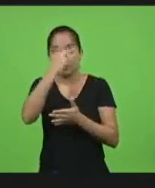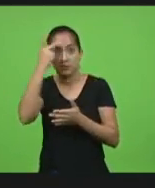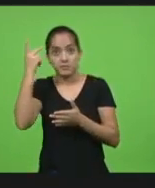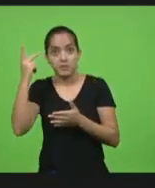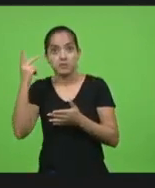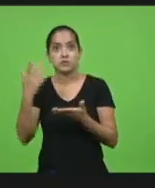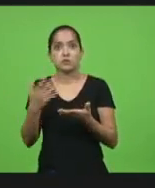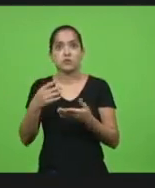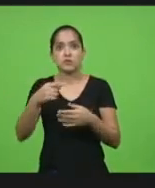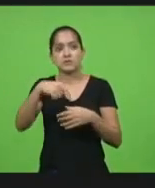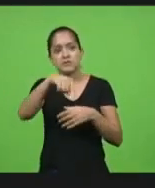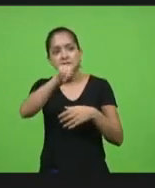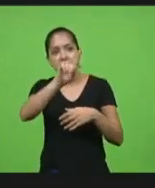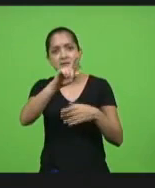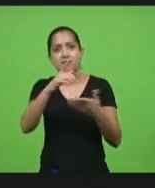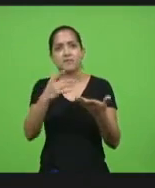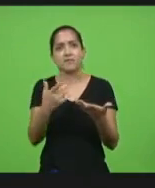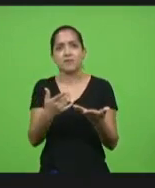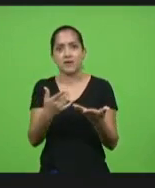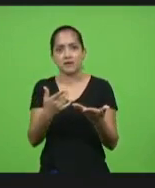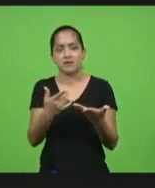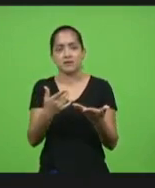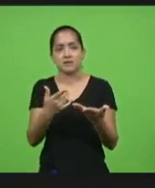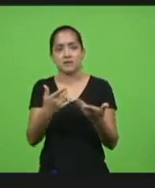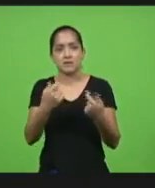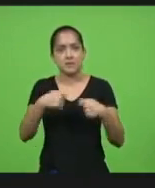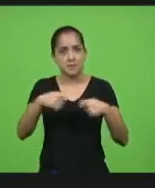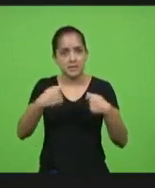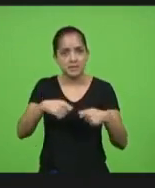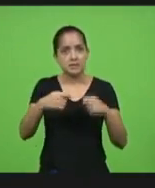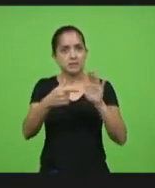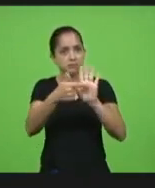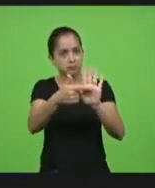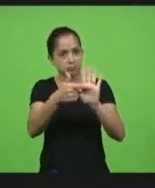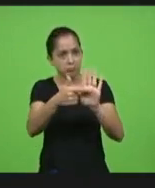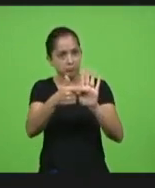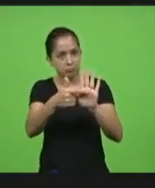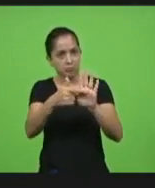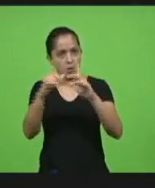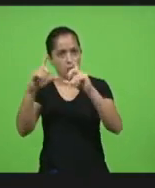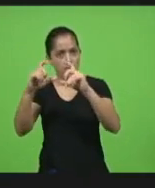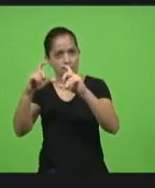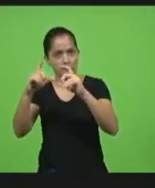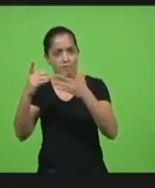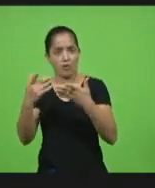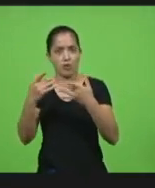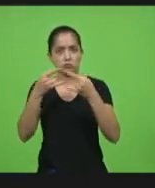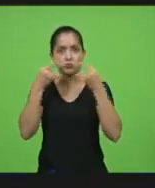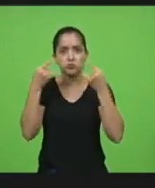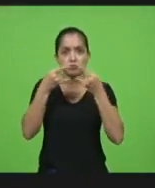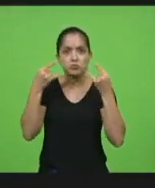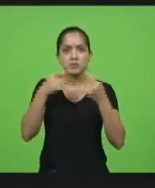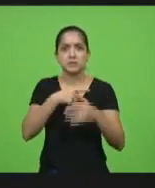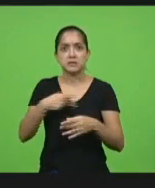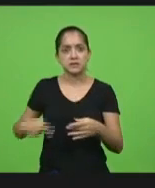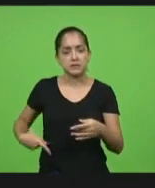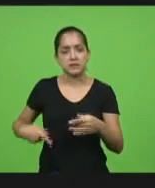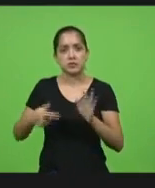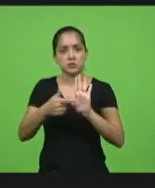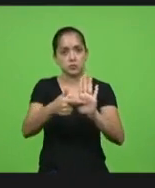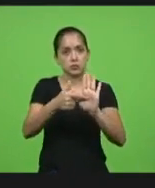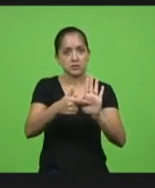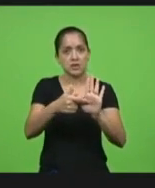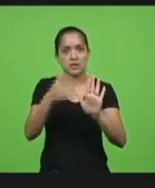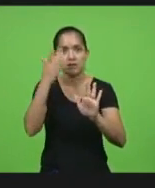lanchas lá no caixadaço lá elas precisam de uma cartilha com a foto do Bolsonaro usando uma máscara será que eles são tão ignorantes assim que eles não sabem que